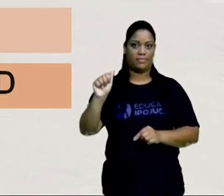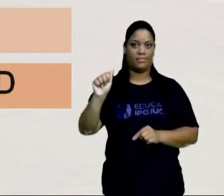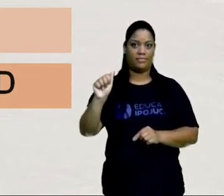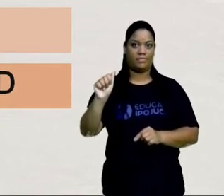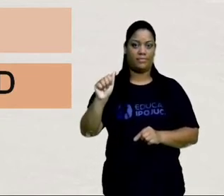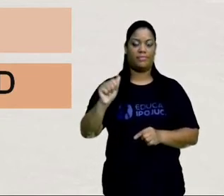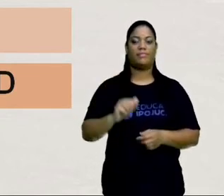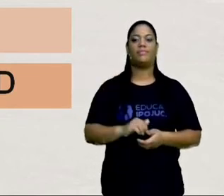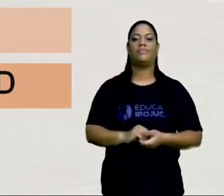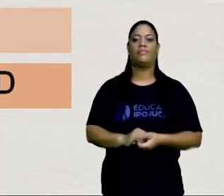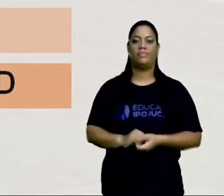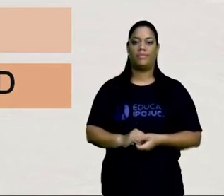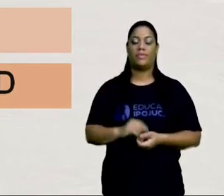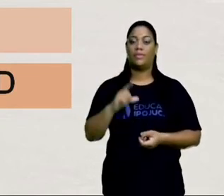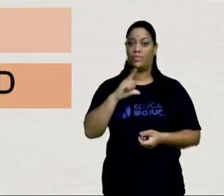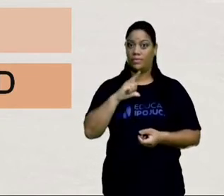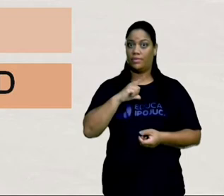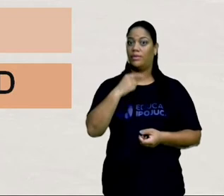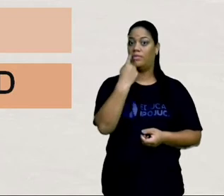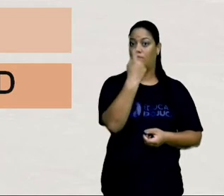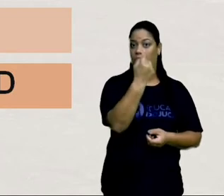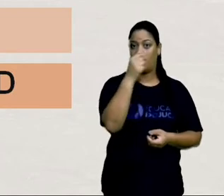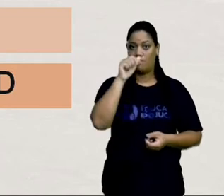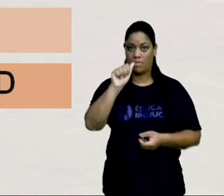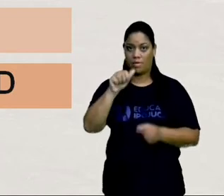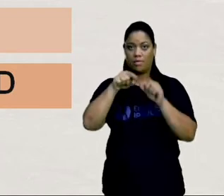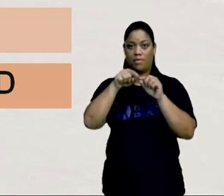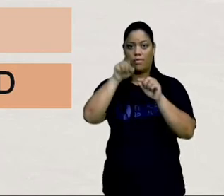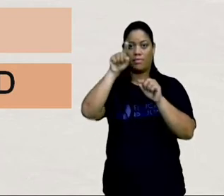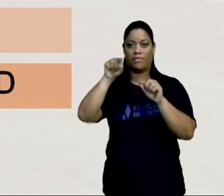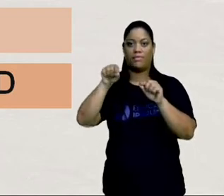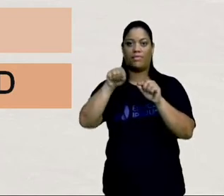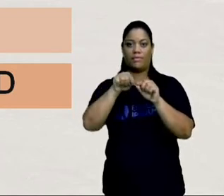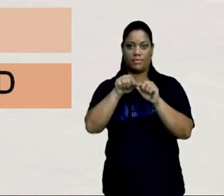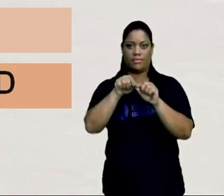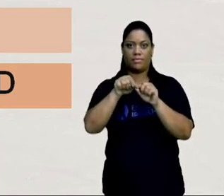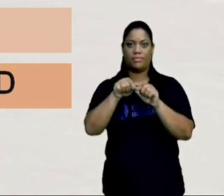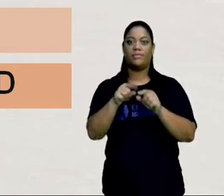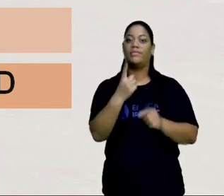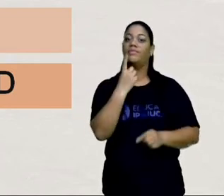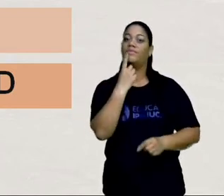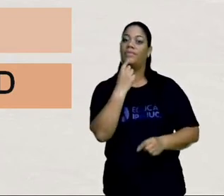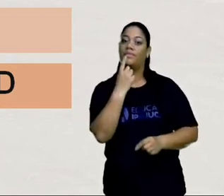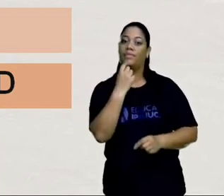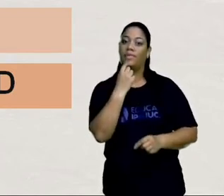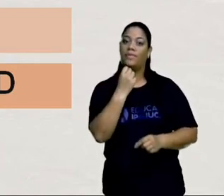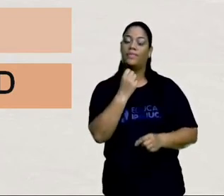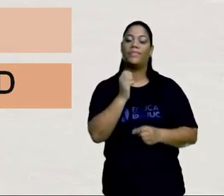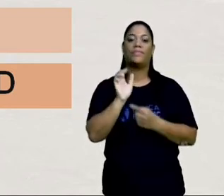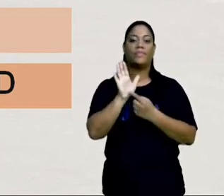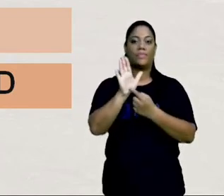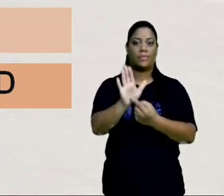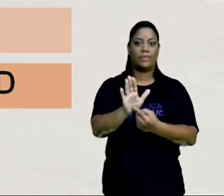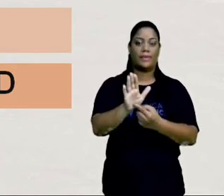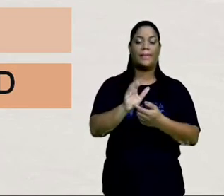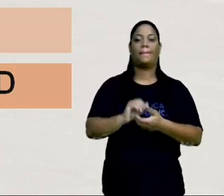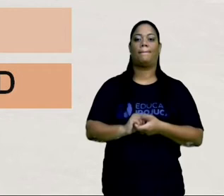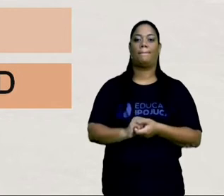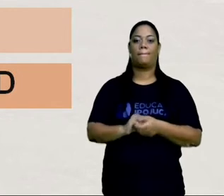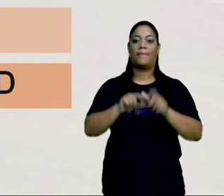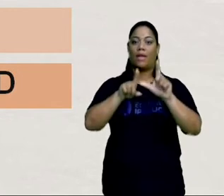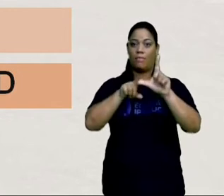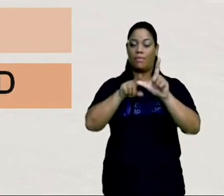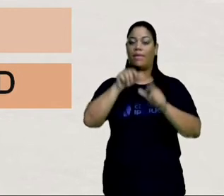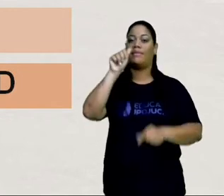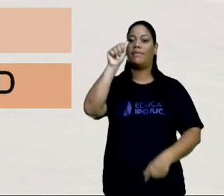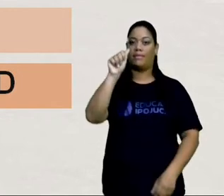Os quadradinhos que têm uma unidade de área, tá certo? Que são os vermelhos, a gente vai representar com a letrinha A.